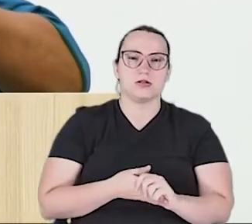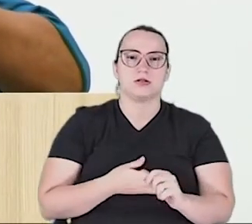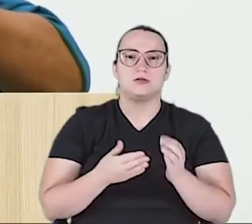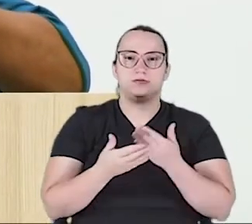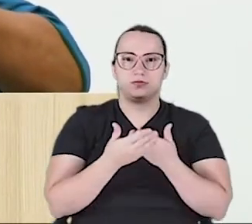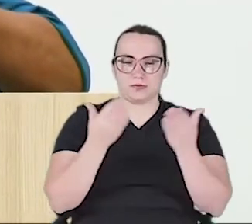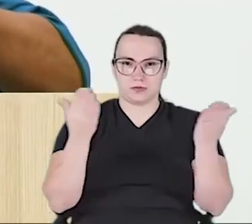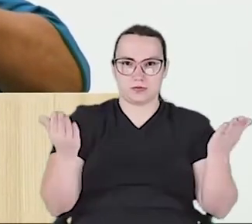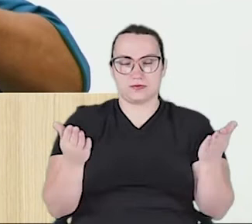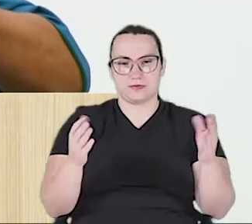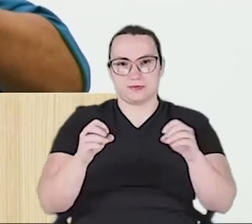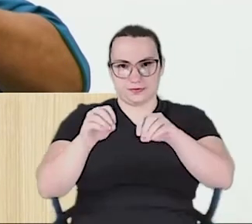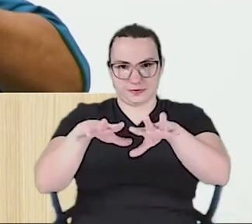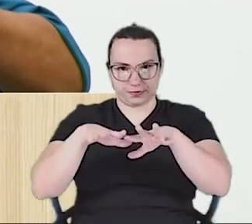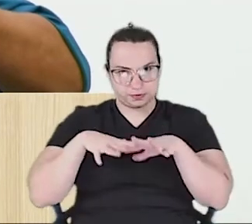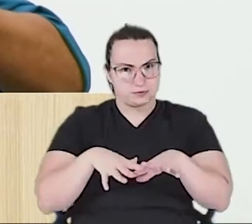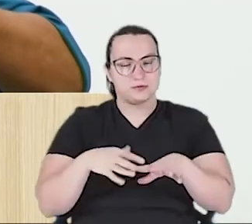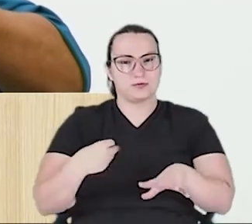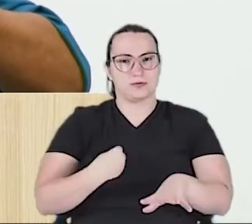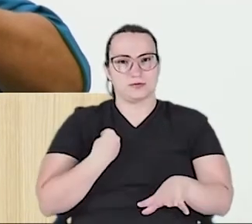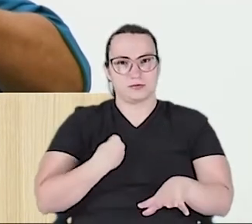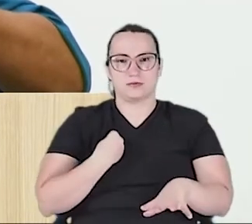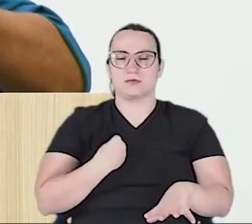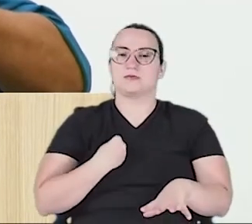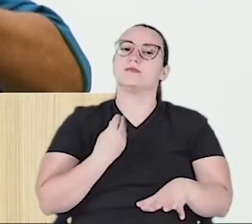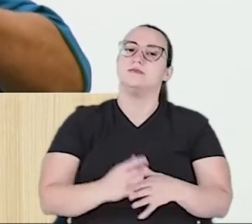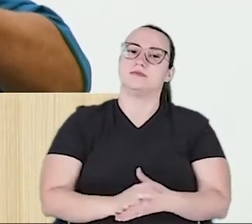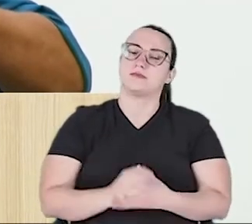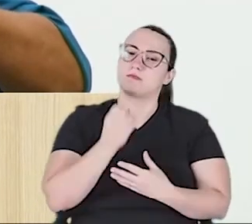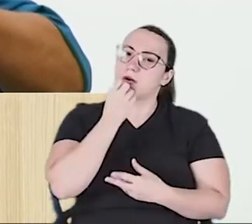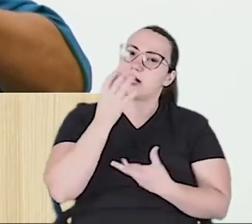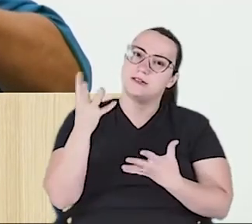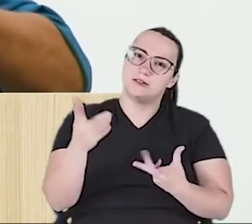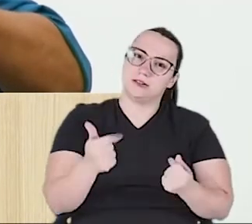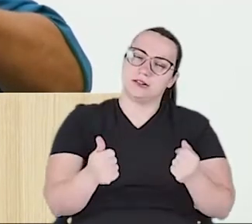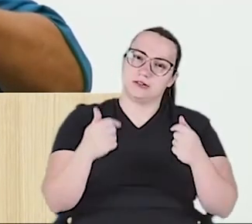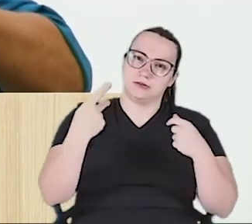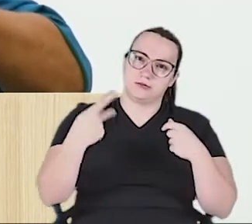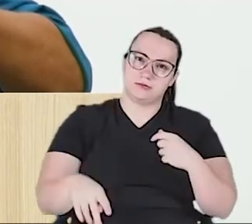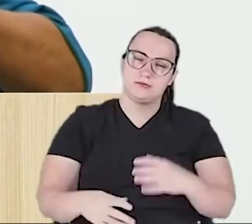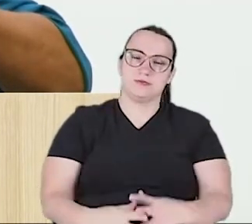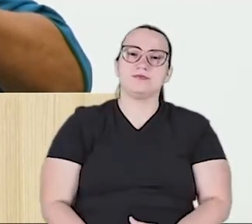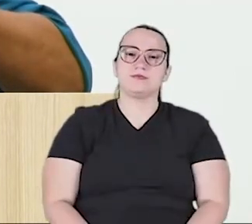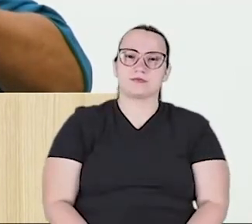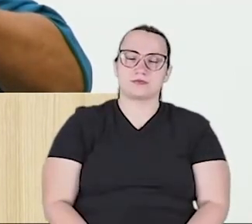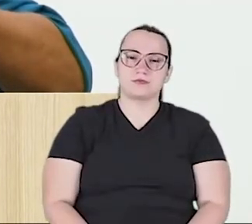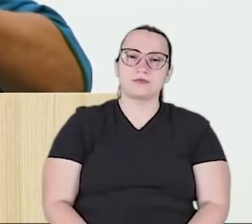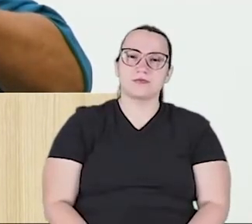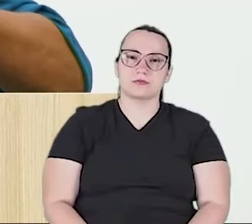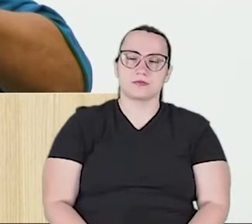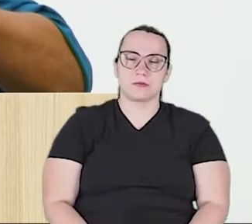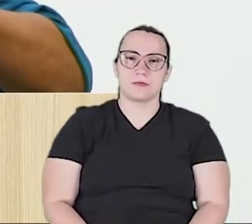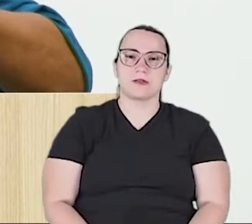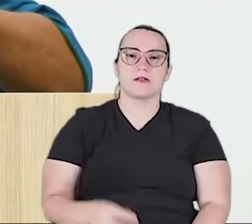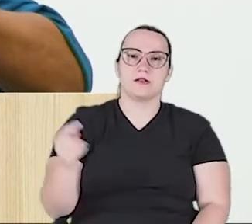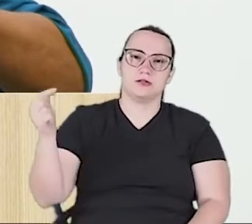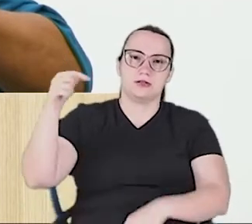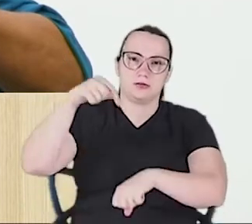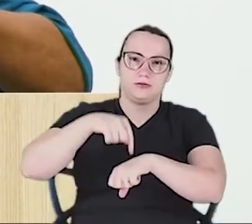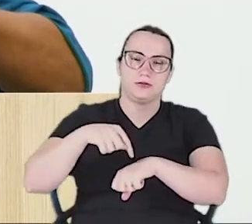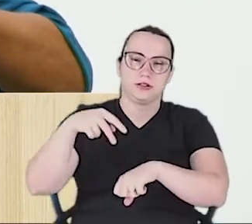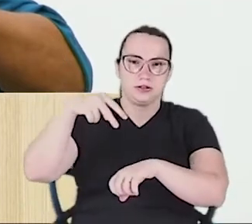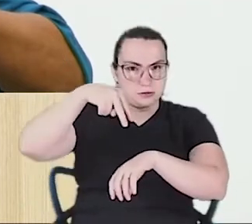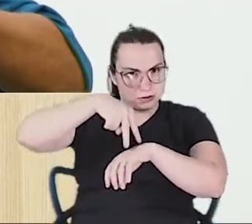no plenário, sejam sempre bem-vindas a essa Casa de Lei. É o que me traz esse momento à tribuna, Excelência.